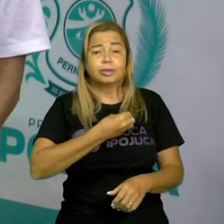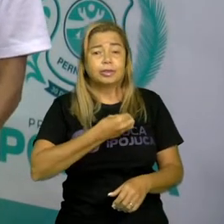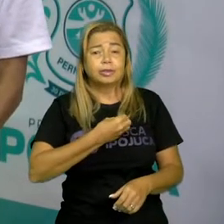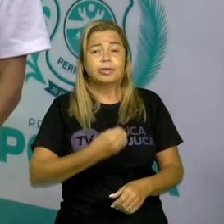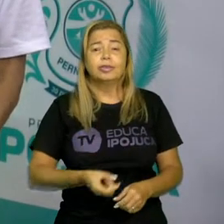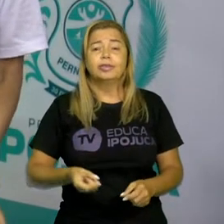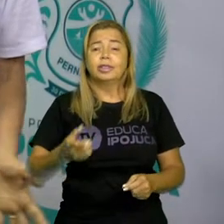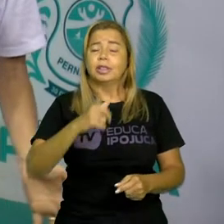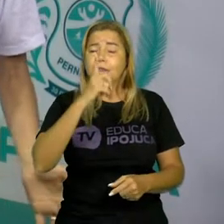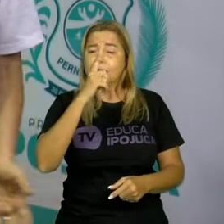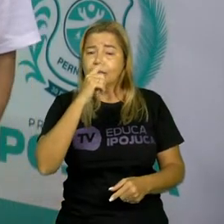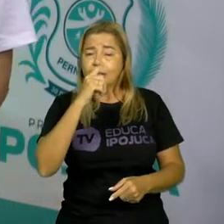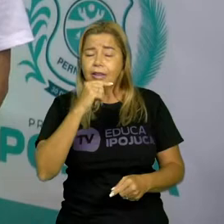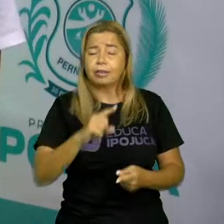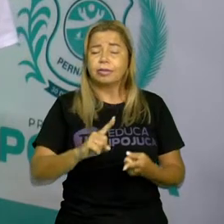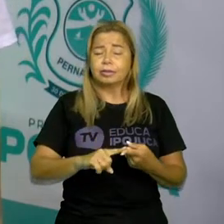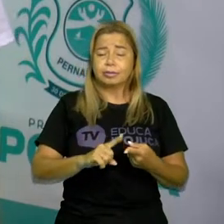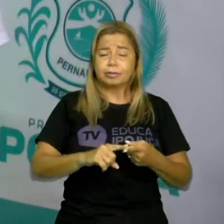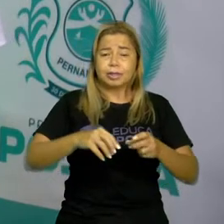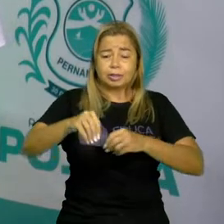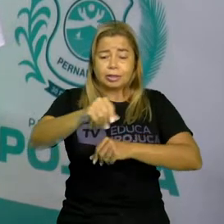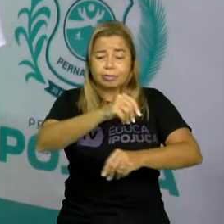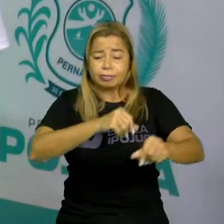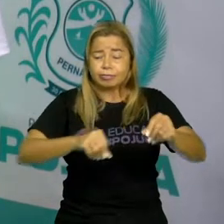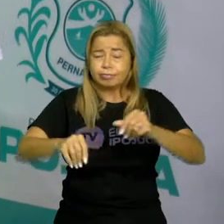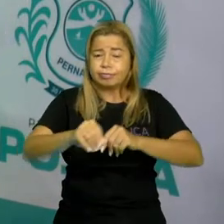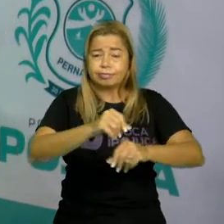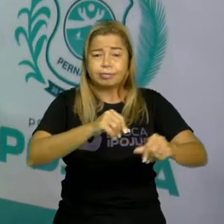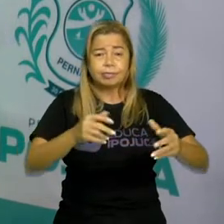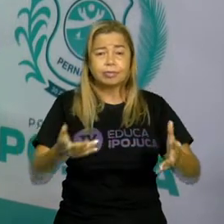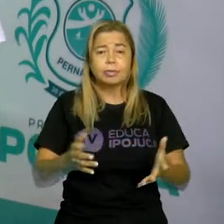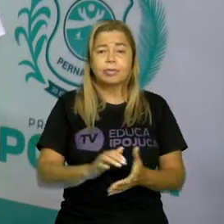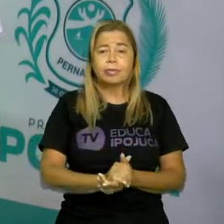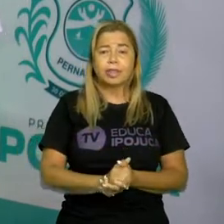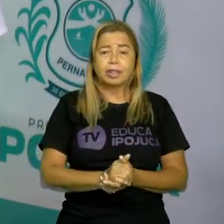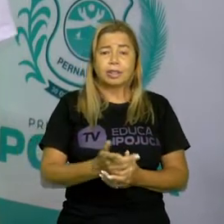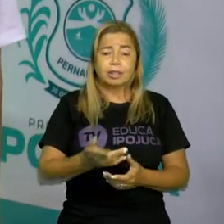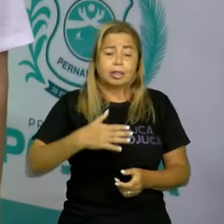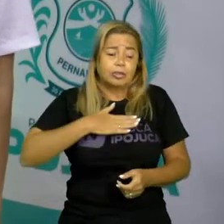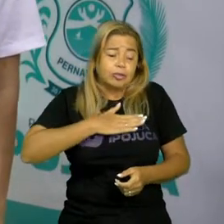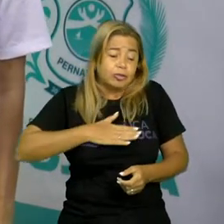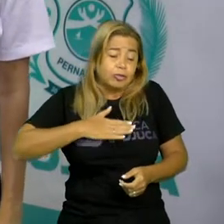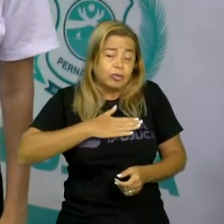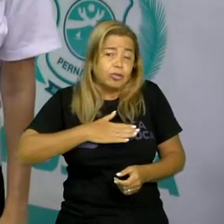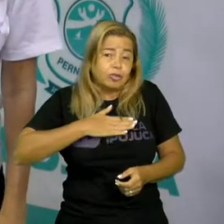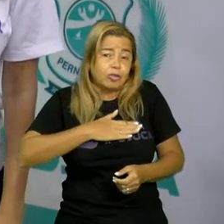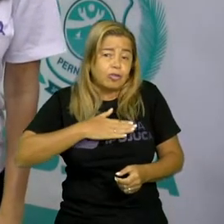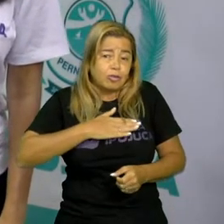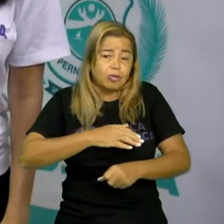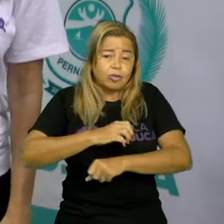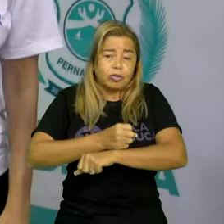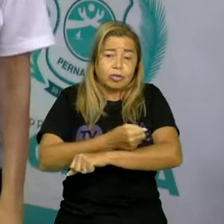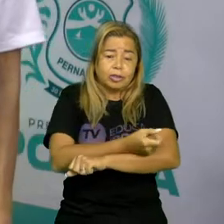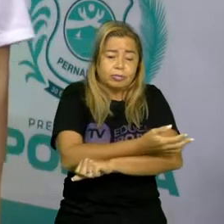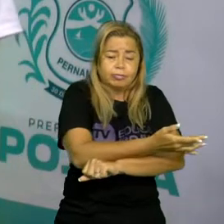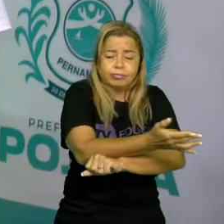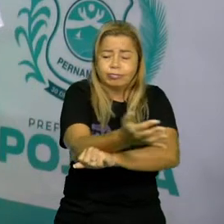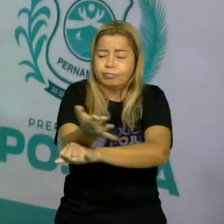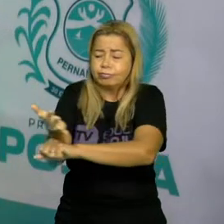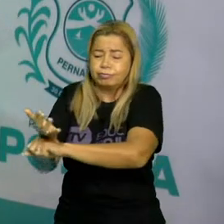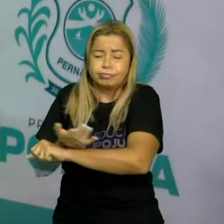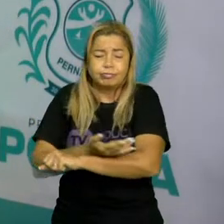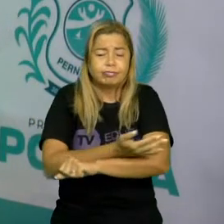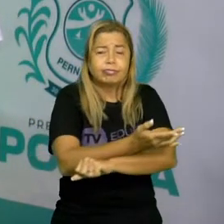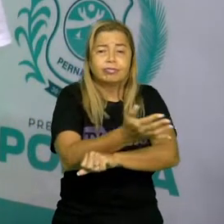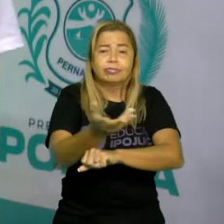E, geralmente, eles gostam de ficar nos jardins, certo? Porque tem